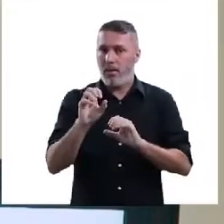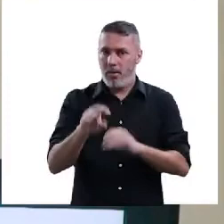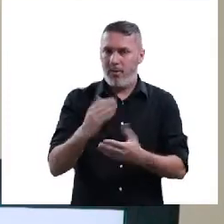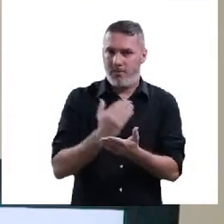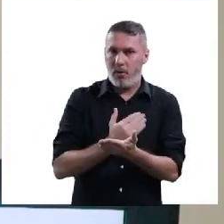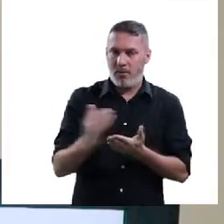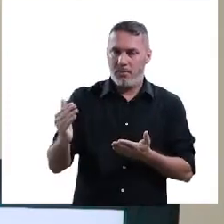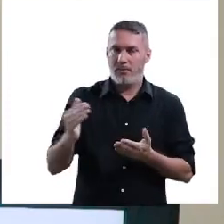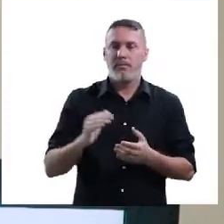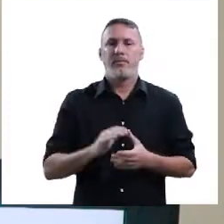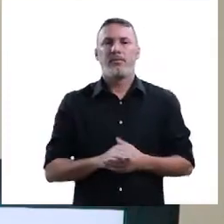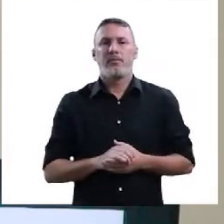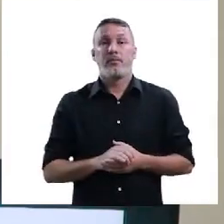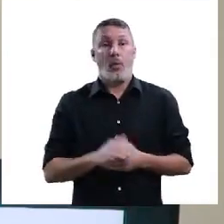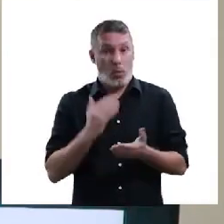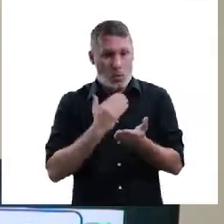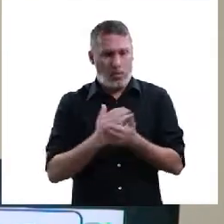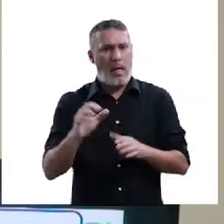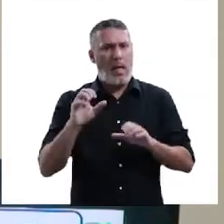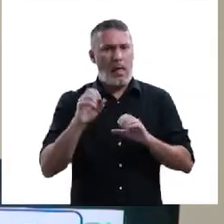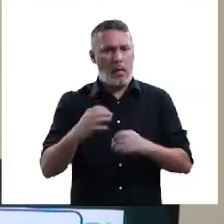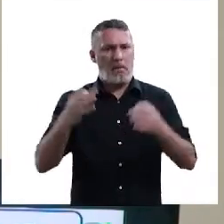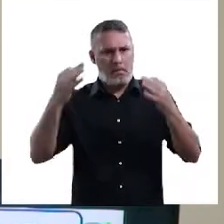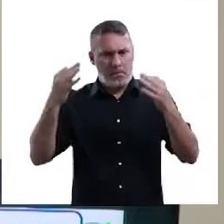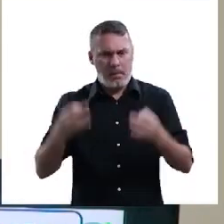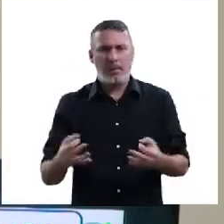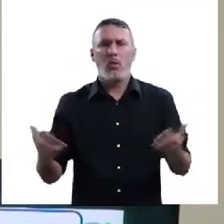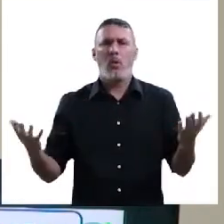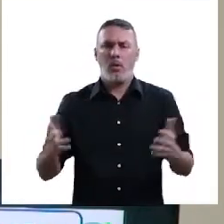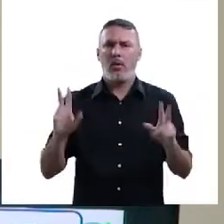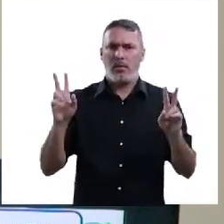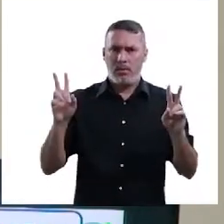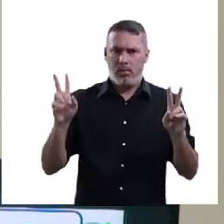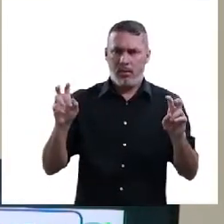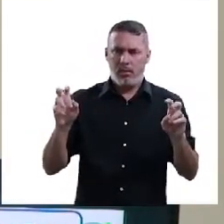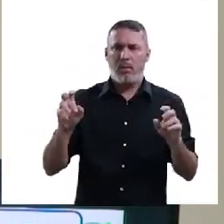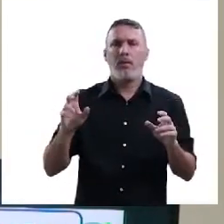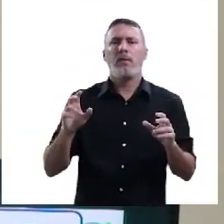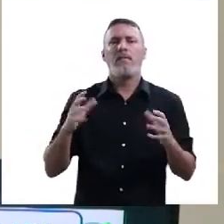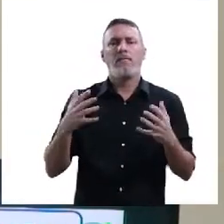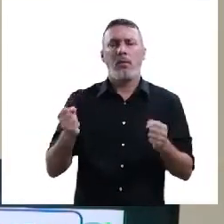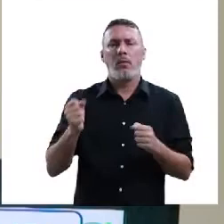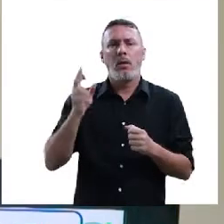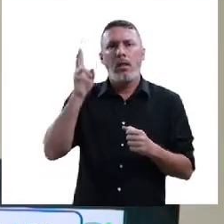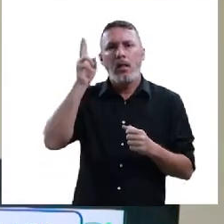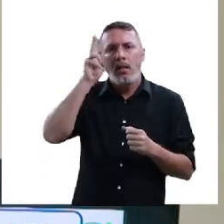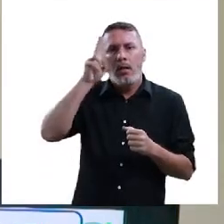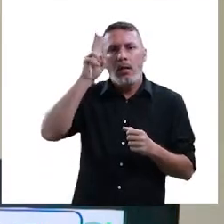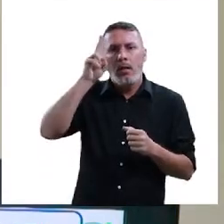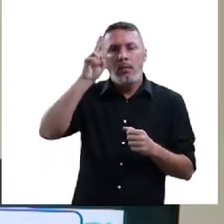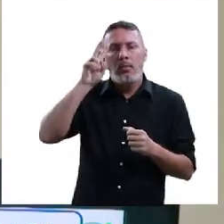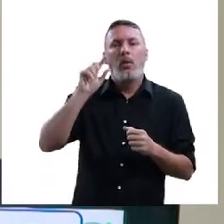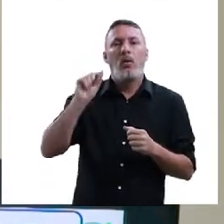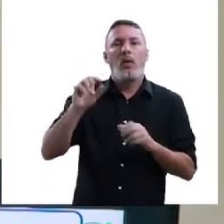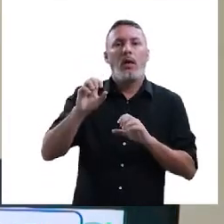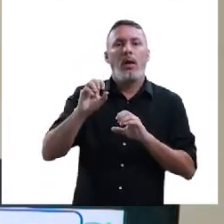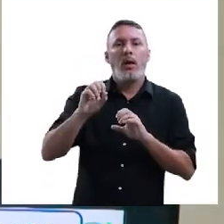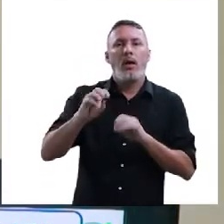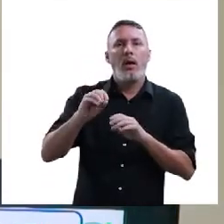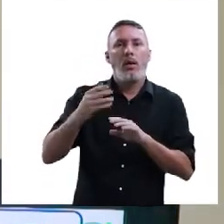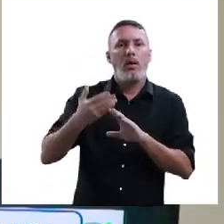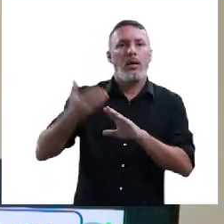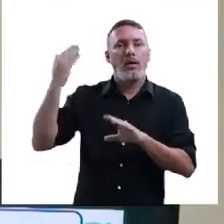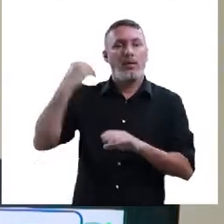nossa aula vai começar. Antes de começar a nossa aula mesmo, o assunto que nós vamos trabalhar hoje, nós vamos relembrar o que foi